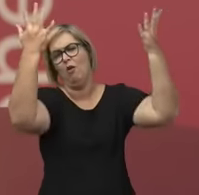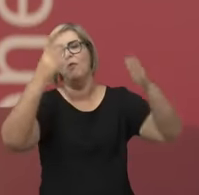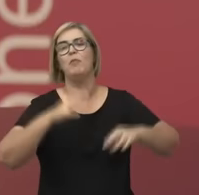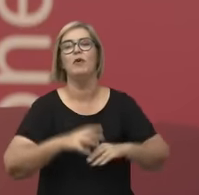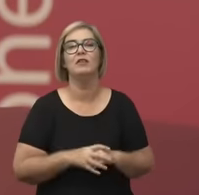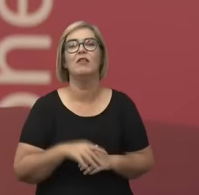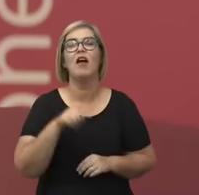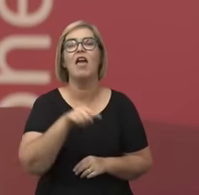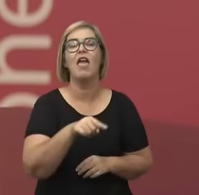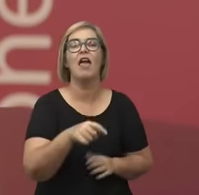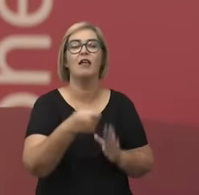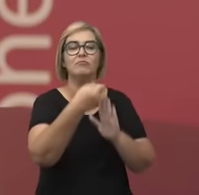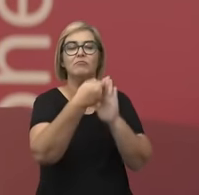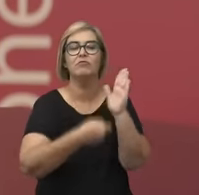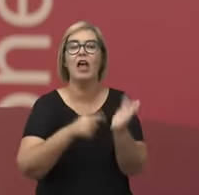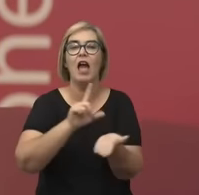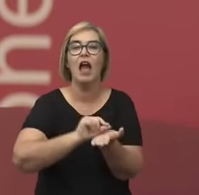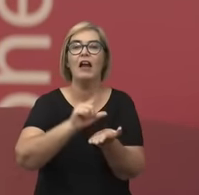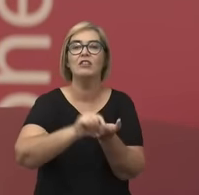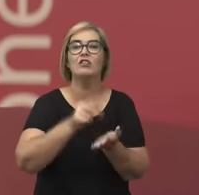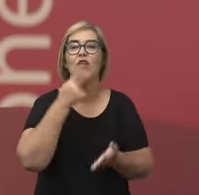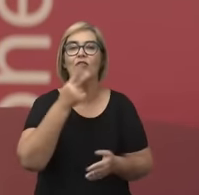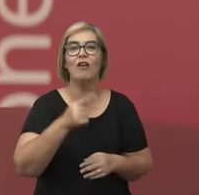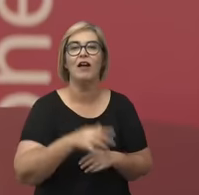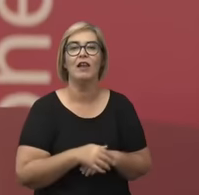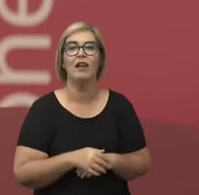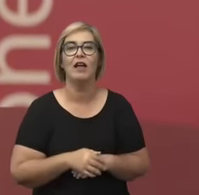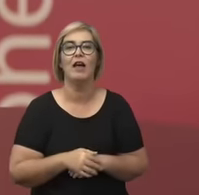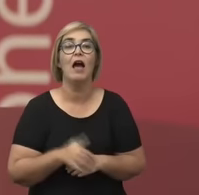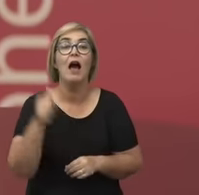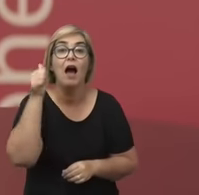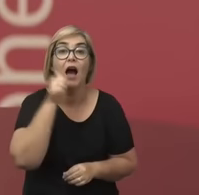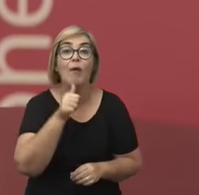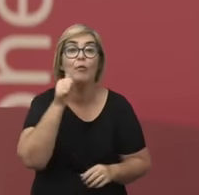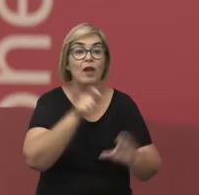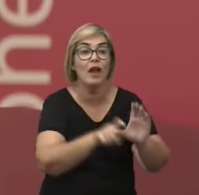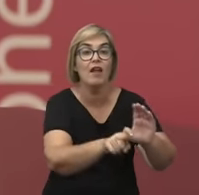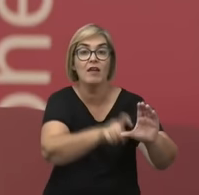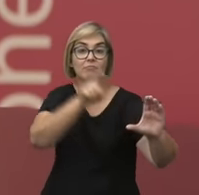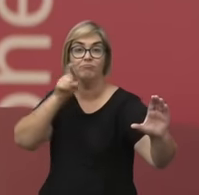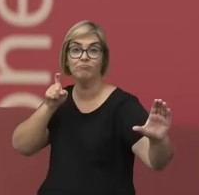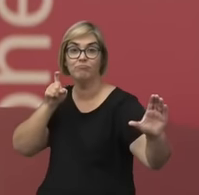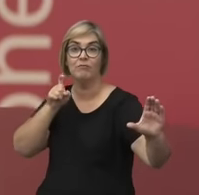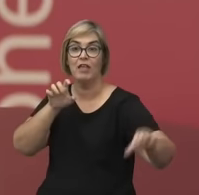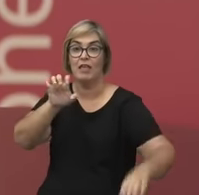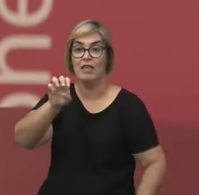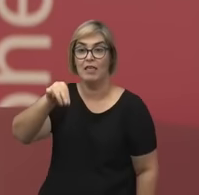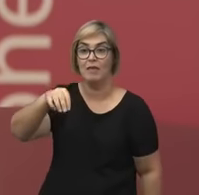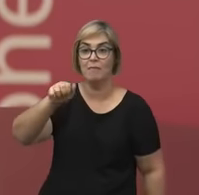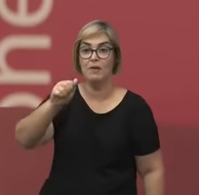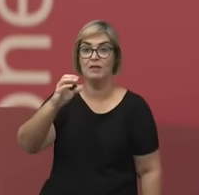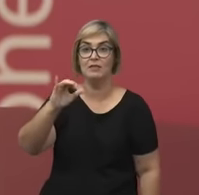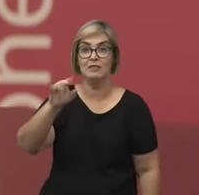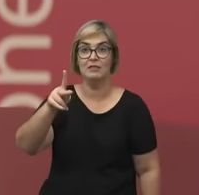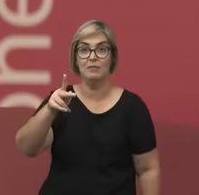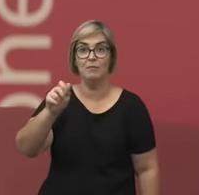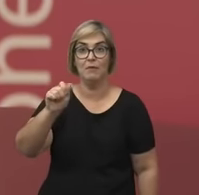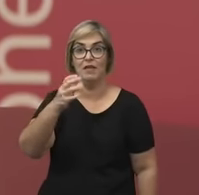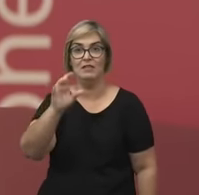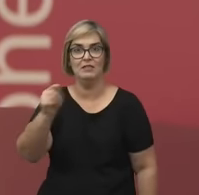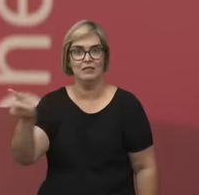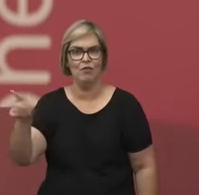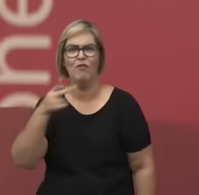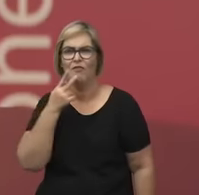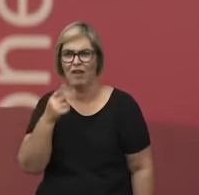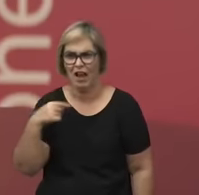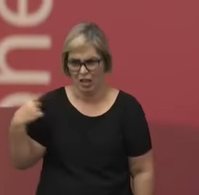ela escreve um artigo chamado A Racional Emancipação da Mulher. E ela pergunta nós vamos ter o